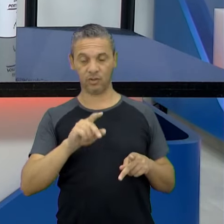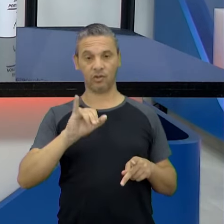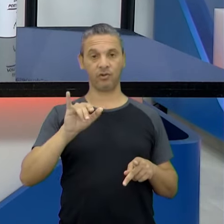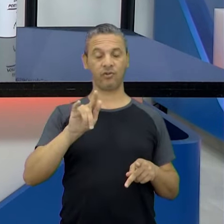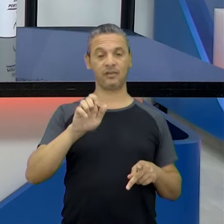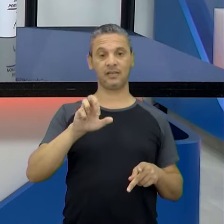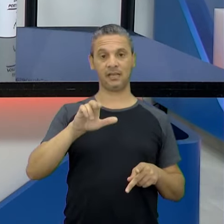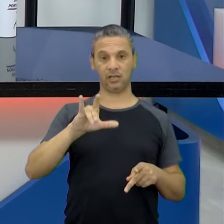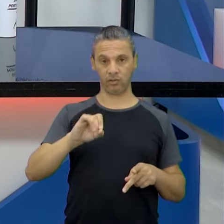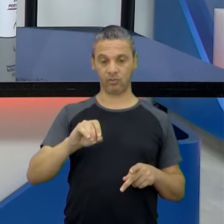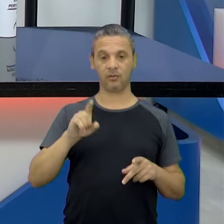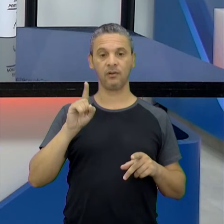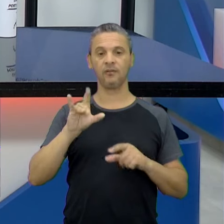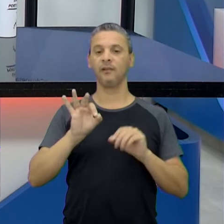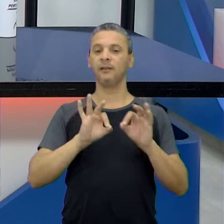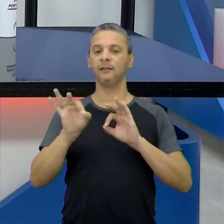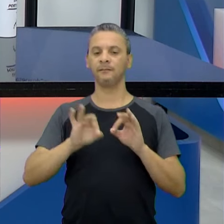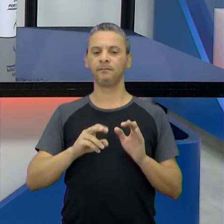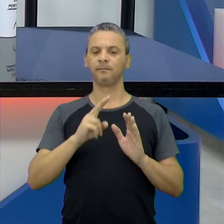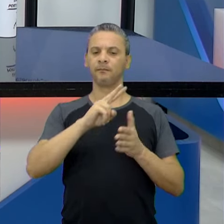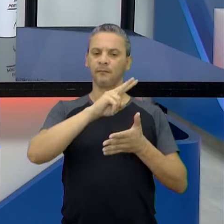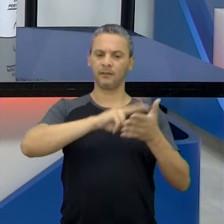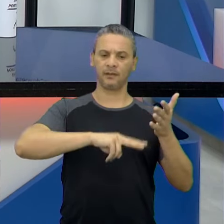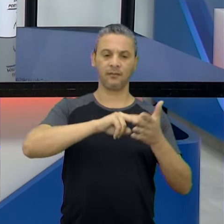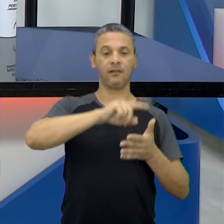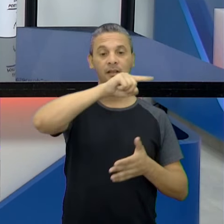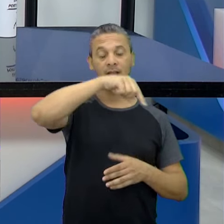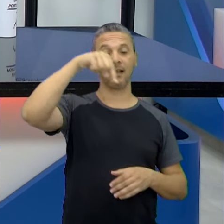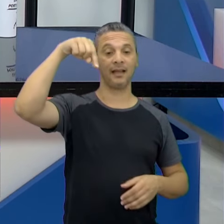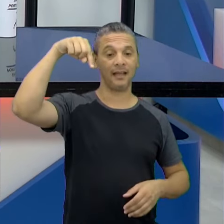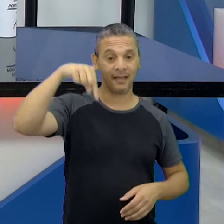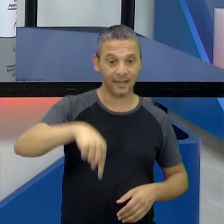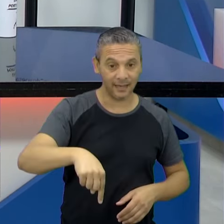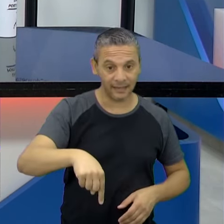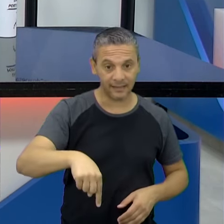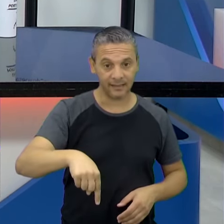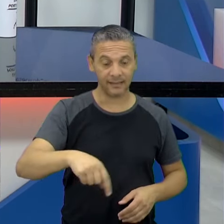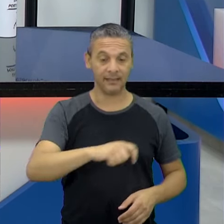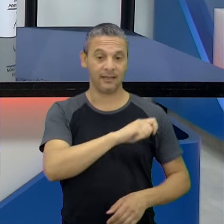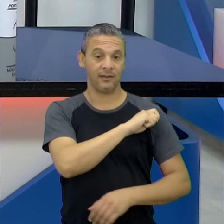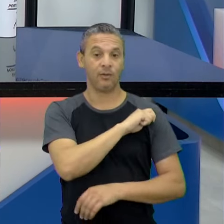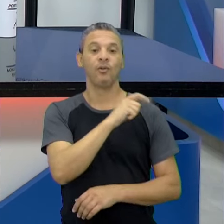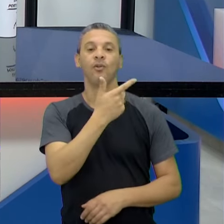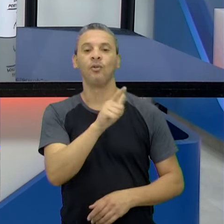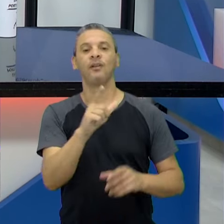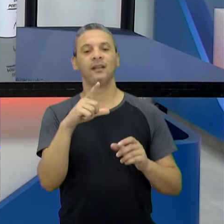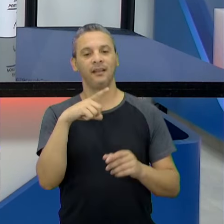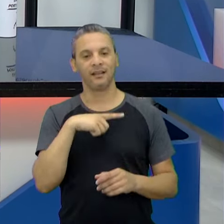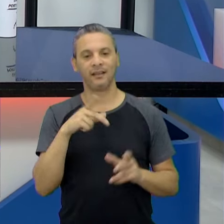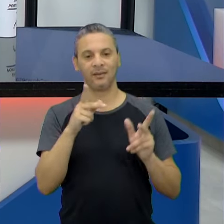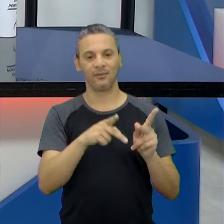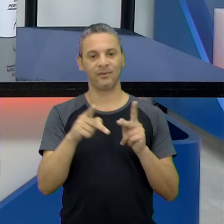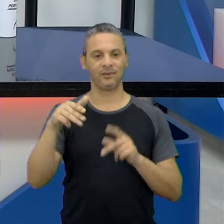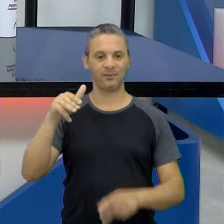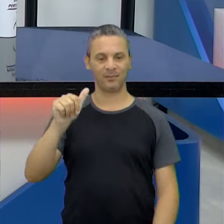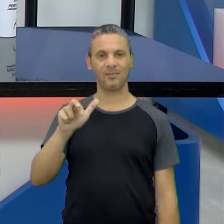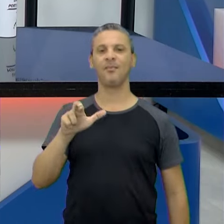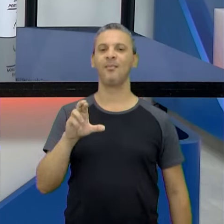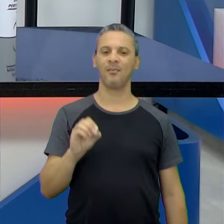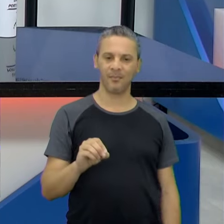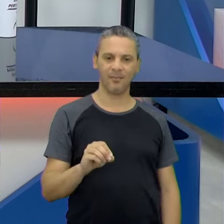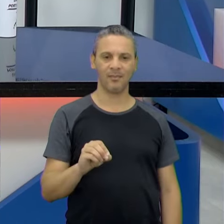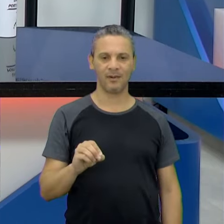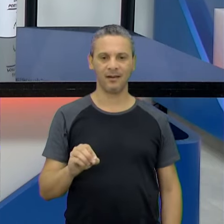Jocélio, eles farão essas leituras lá. E aqui, eu não tenho estudante, mas eu tenho o professor Mauro, que